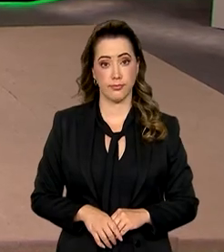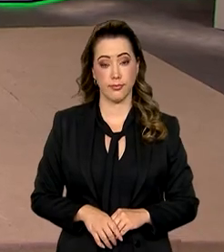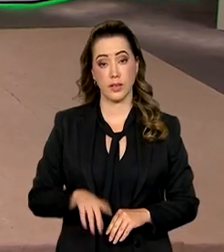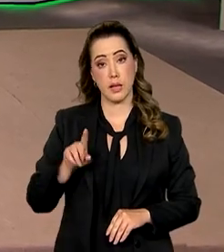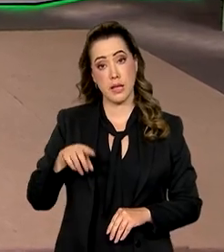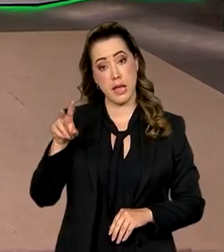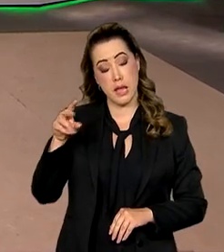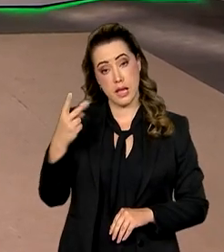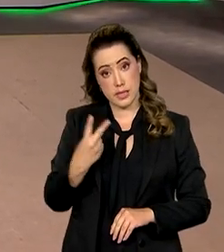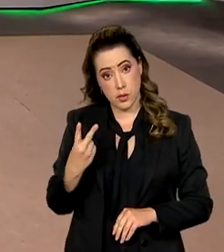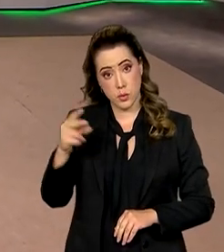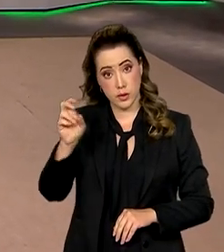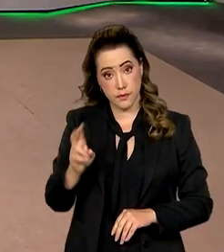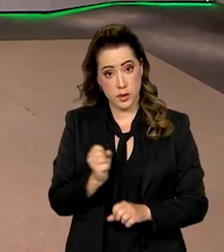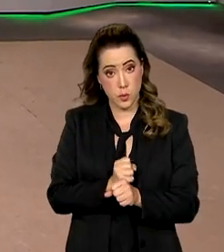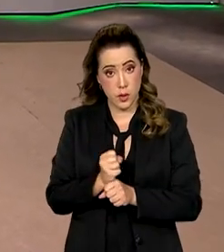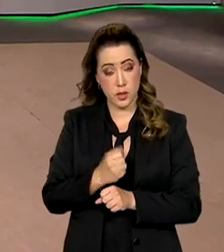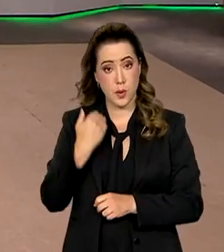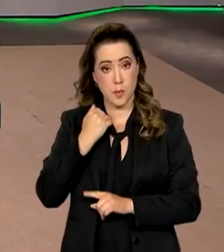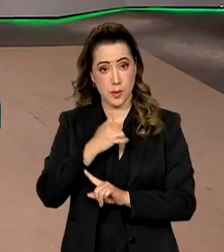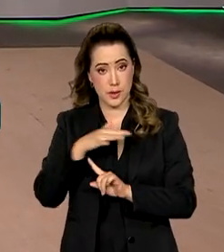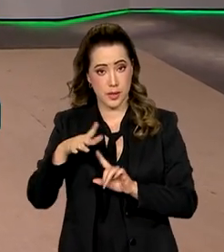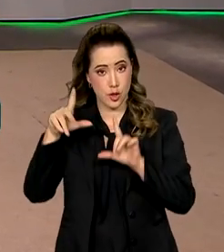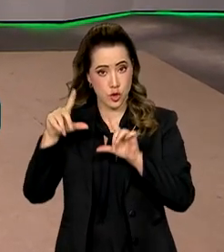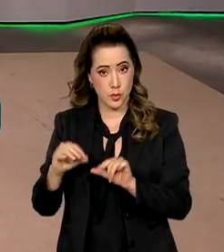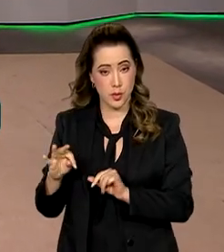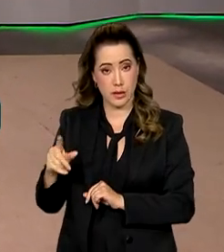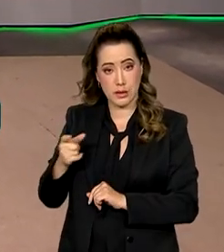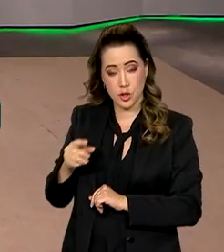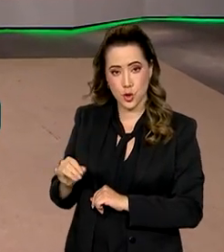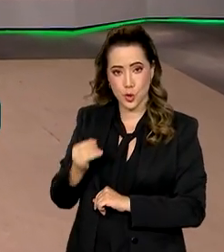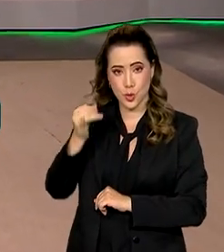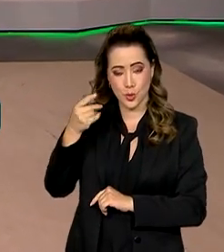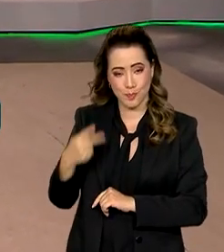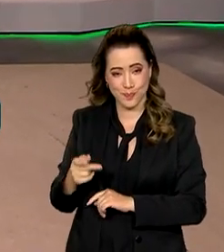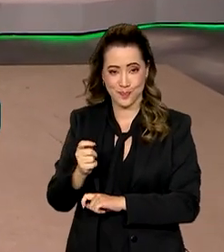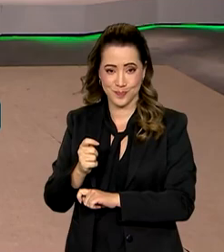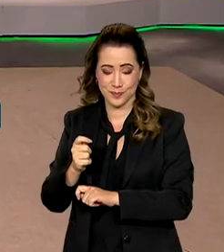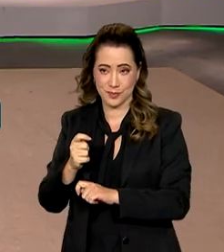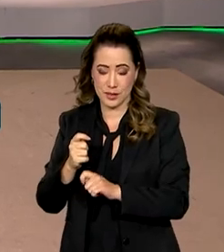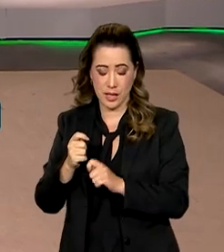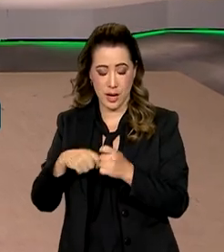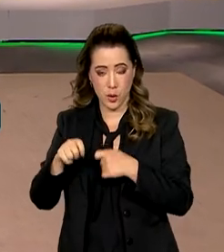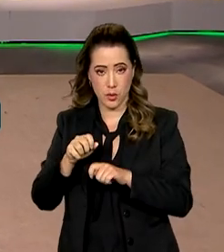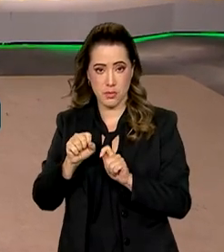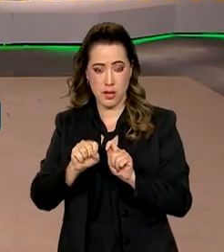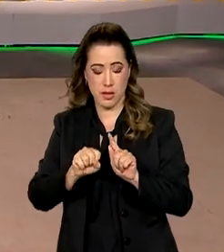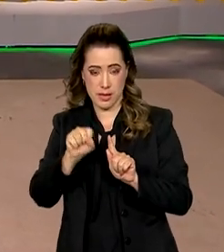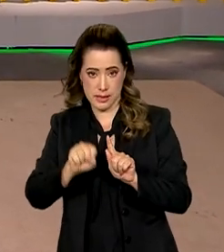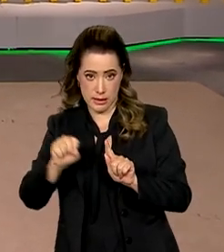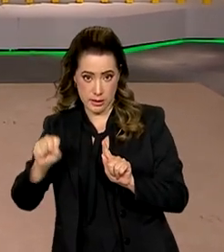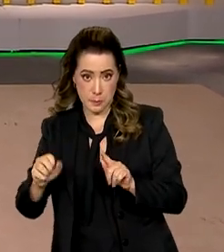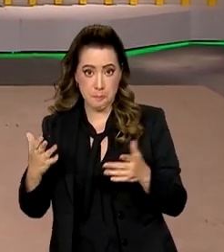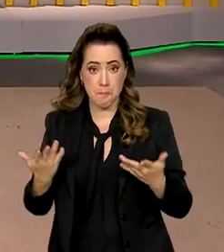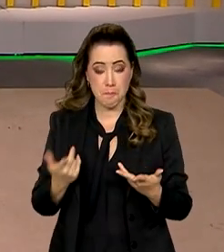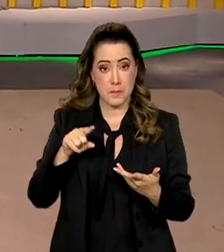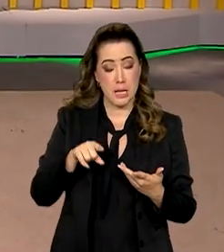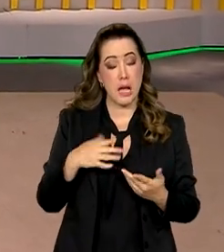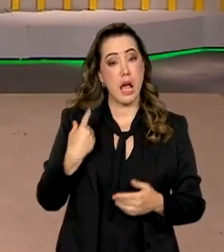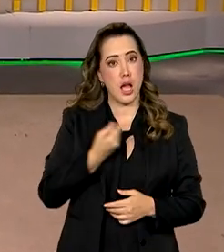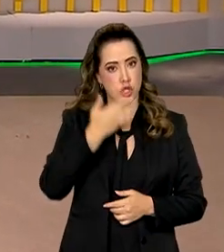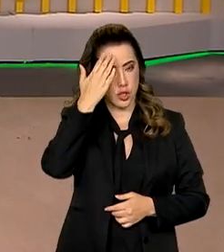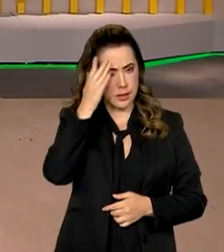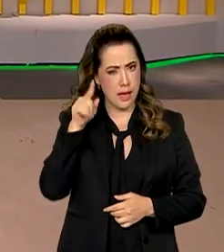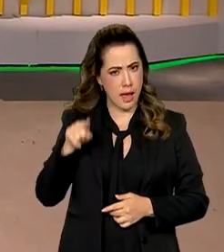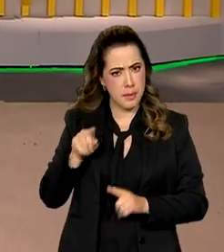Pela segunda vez no ano, o Banco Central reduziu a taxa básica de juros da economia. E a gente sabe, né, Roberto, que a Selic